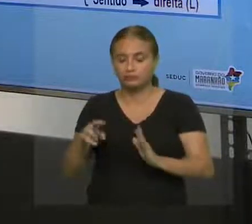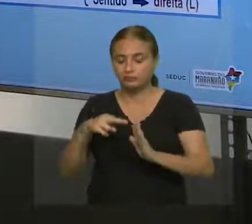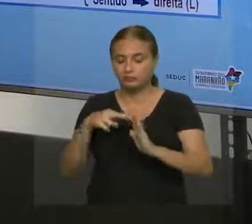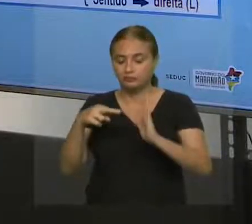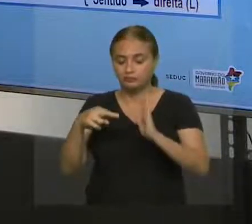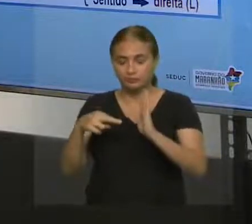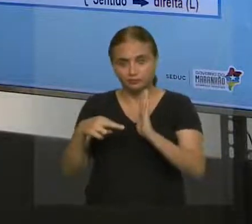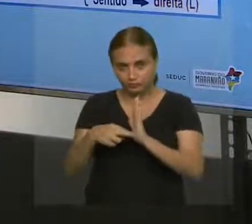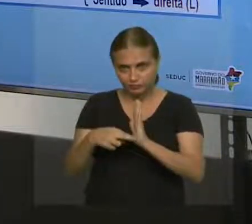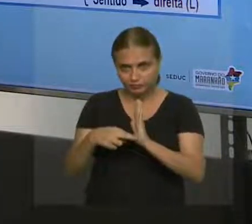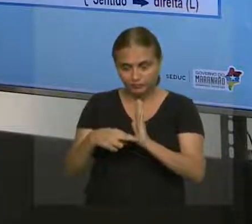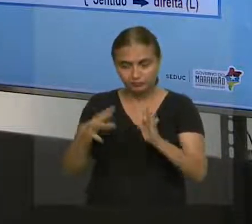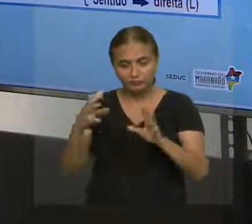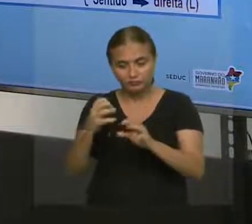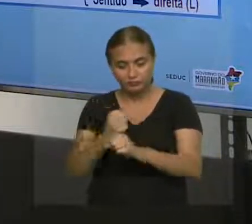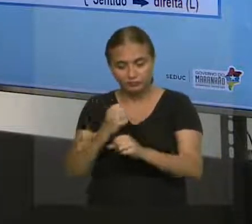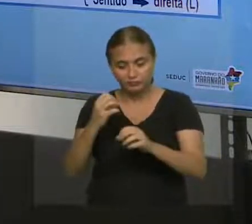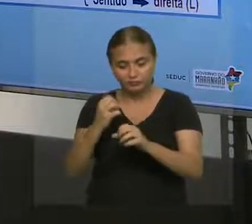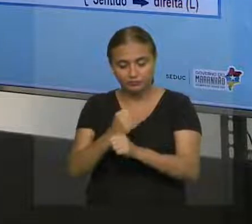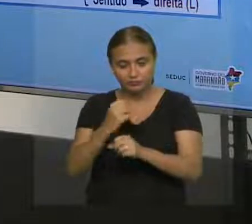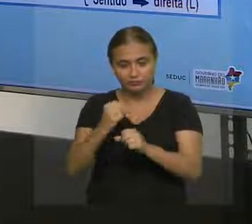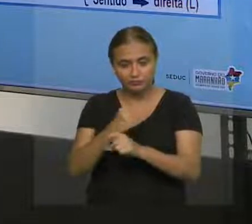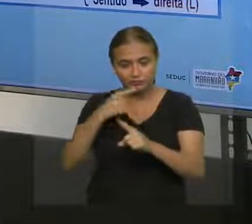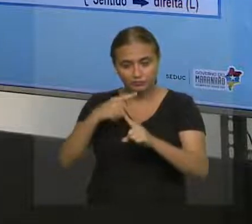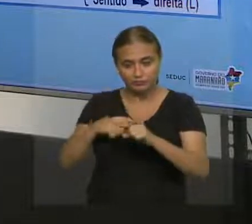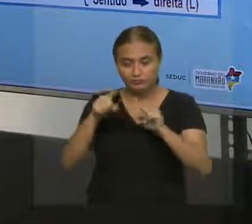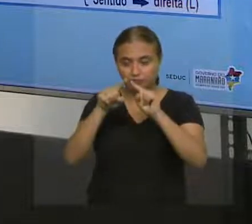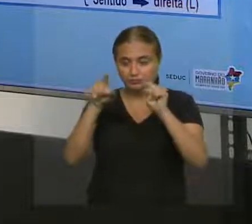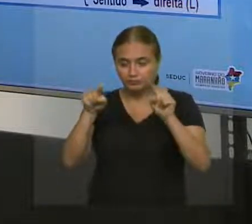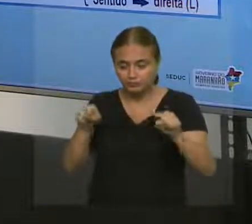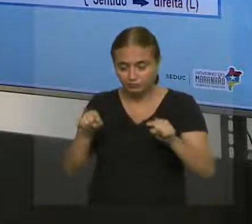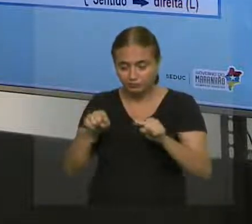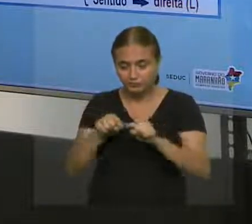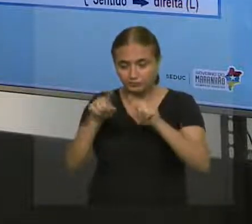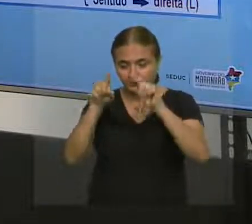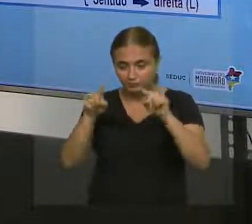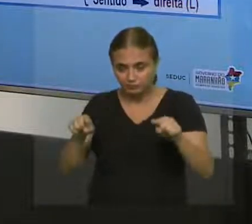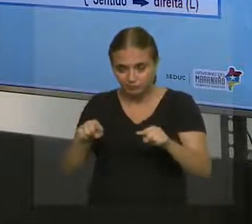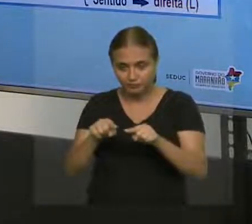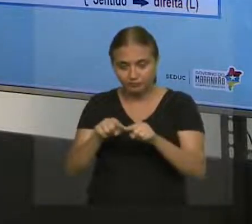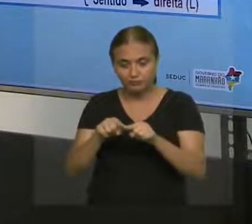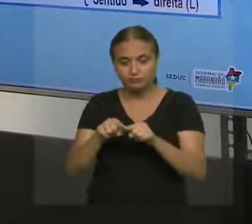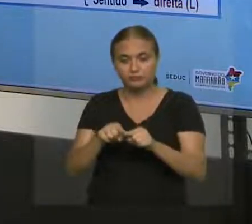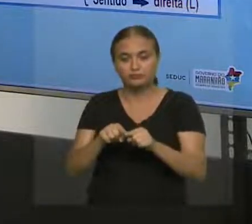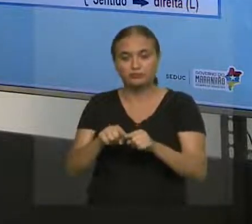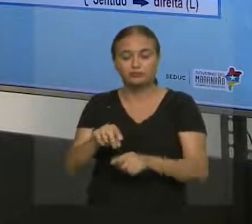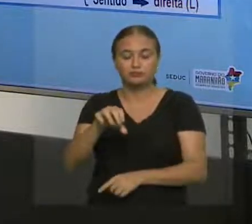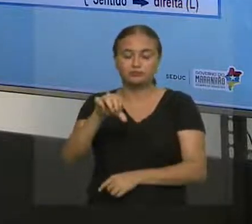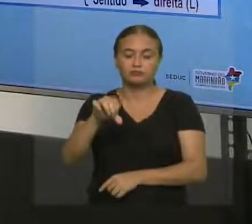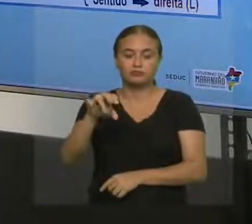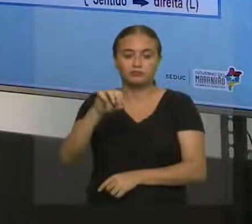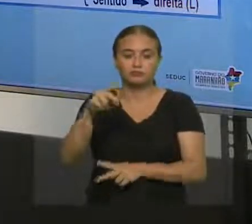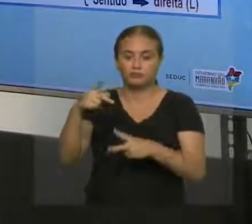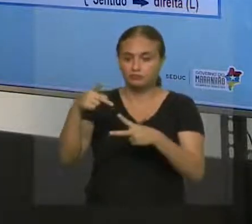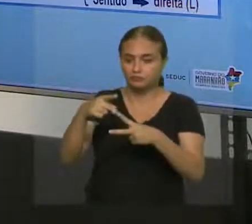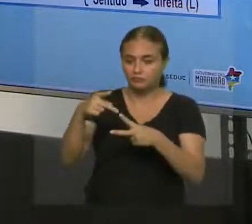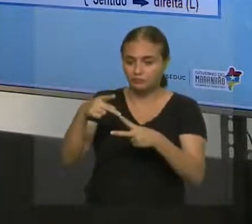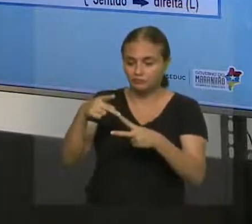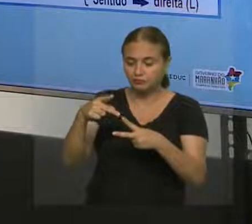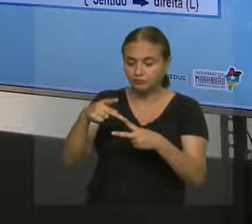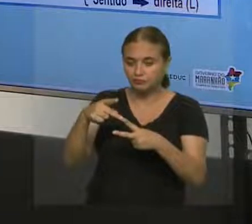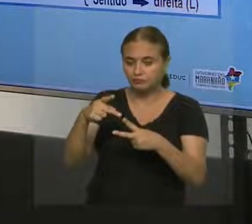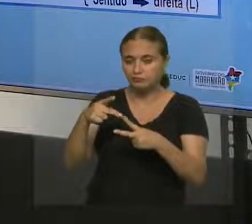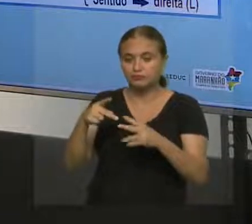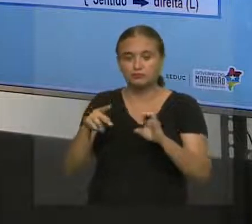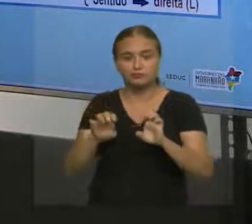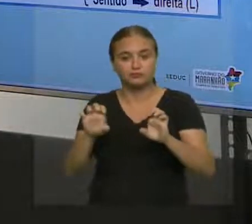geral, qualquer tipo de ângulo, e temos os 3 casos especiais, 90 graus eu aplico Pitágoras, quando eu tenho a direção,